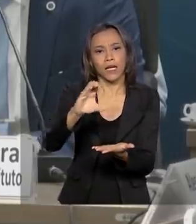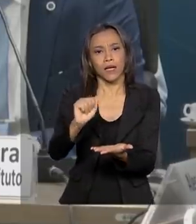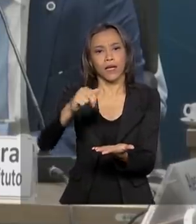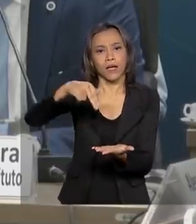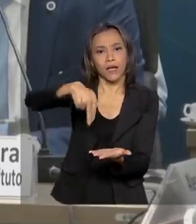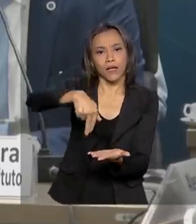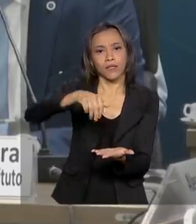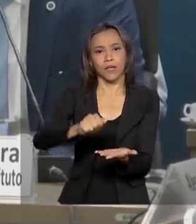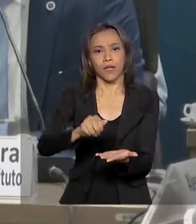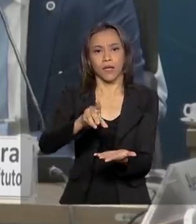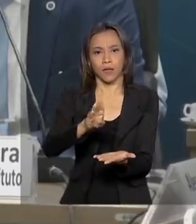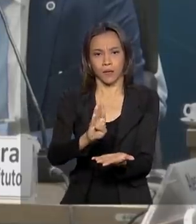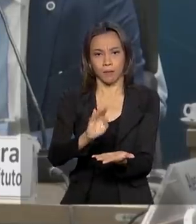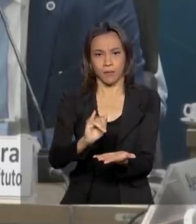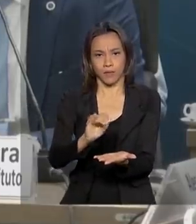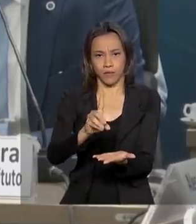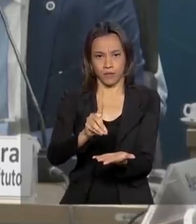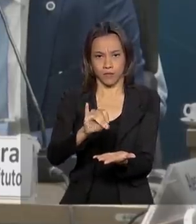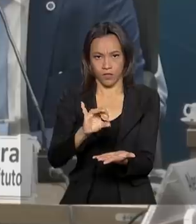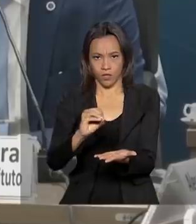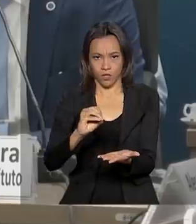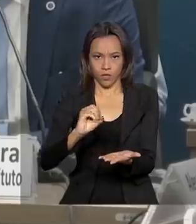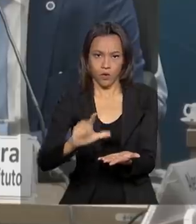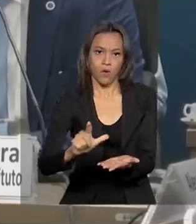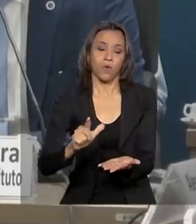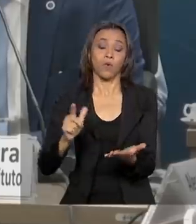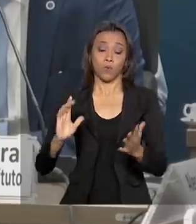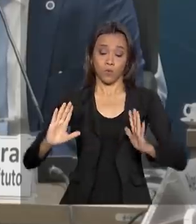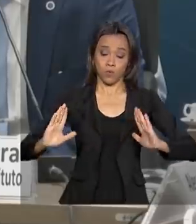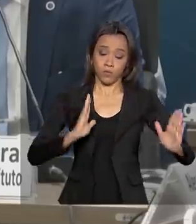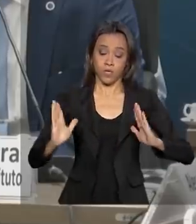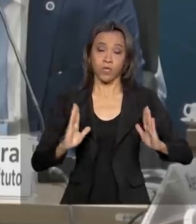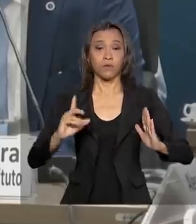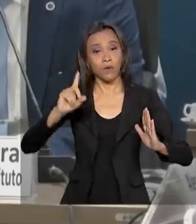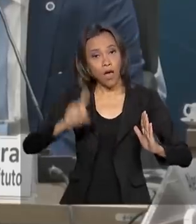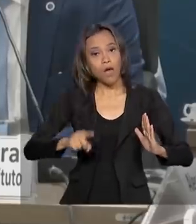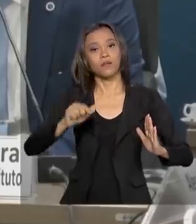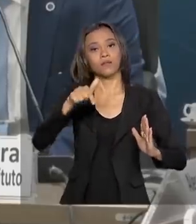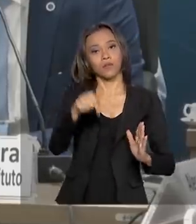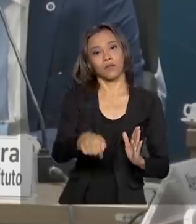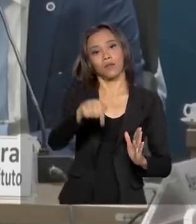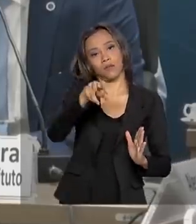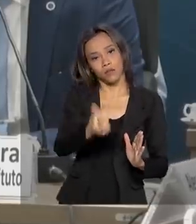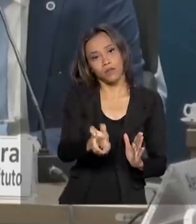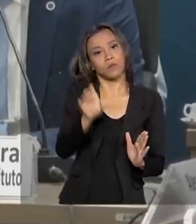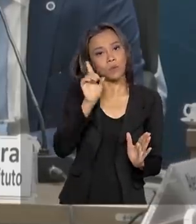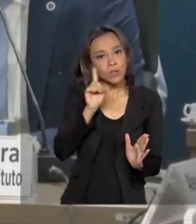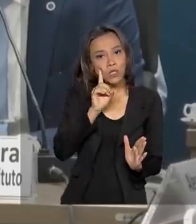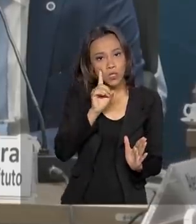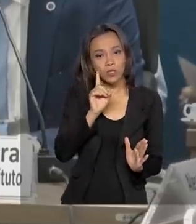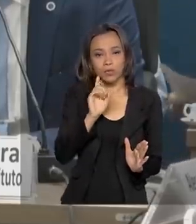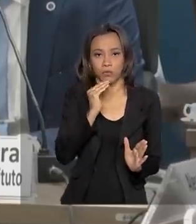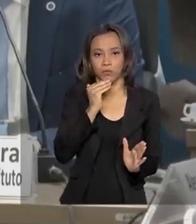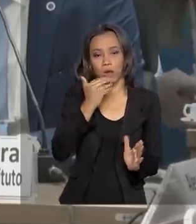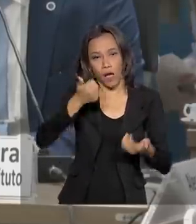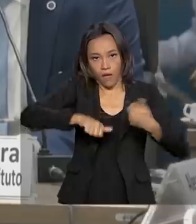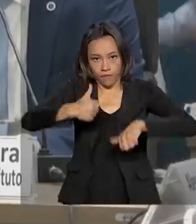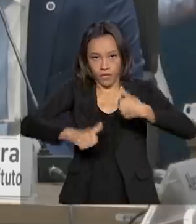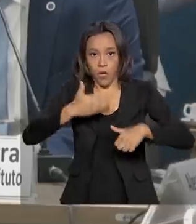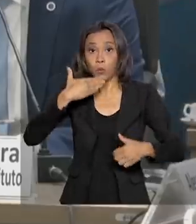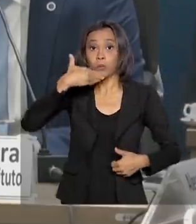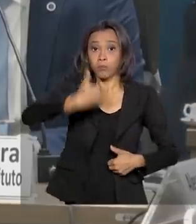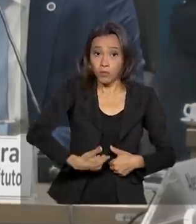conseguinte, os prazos beiram atualmente 75 dias. Pelos elevados,